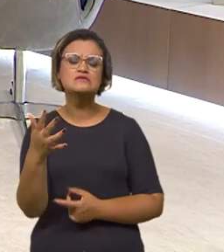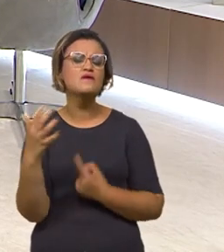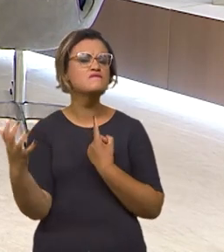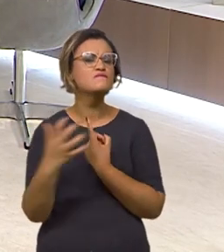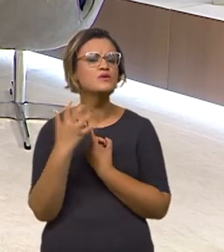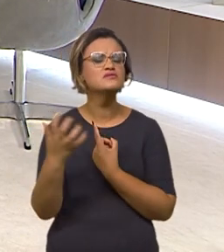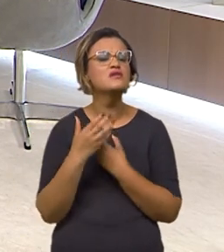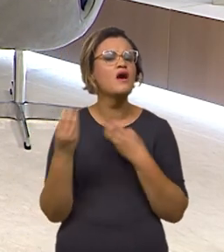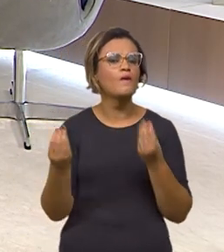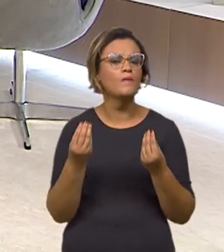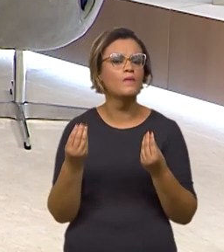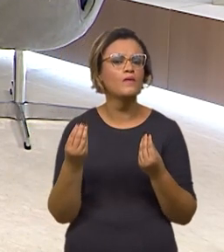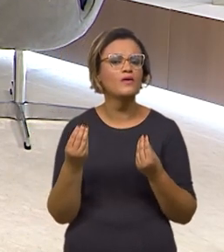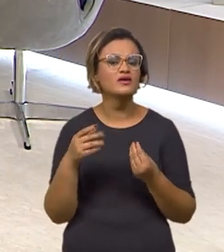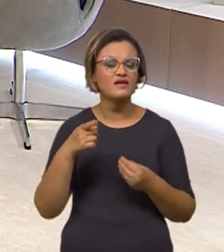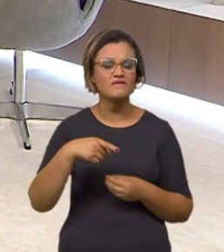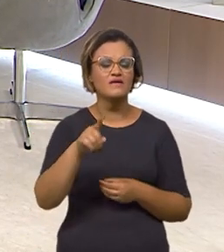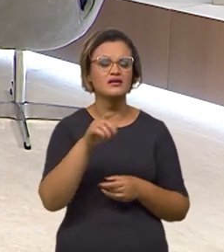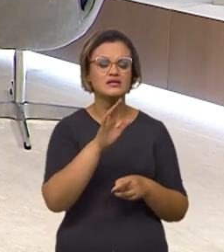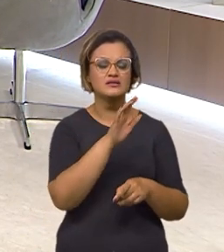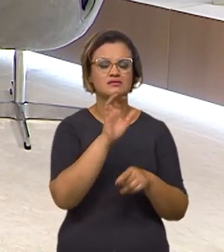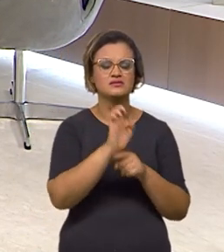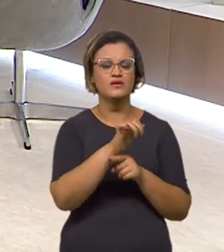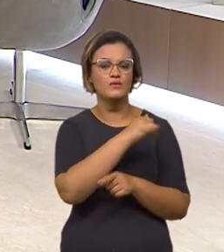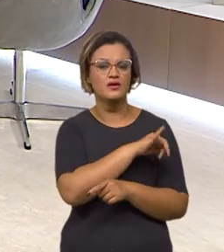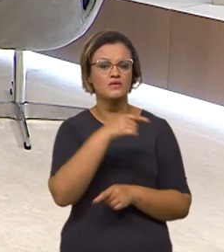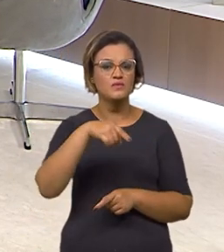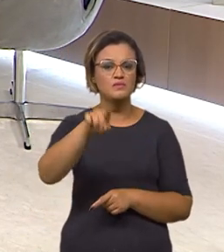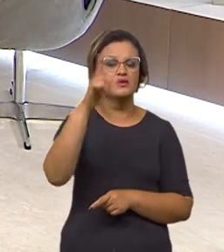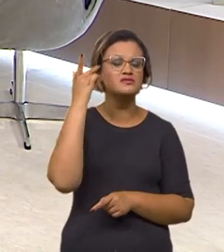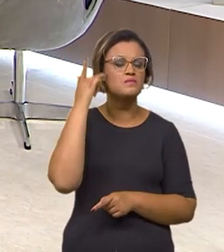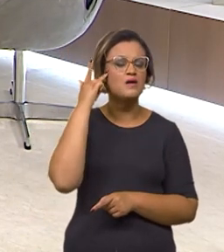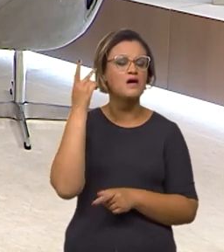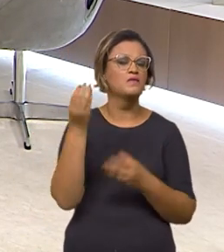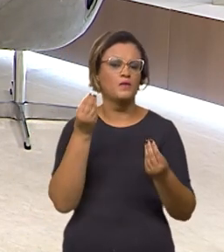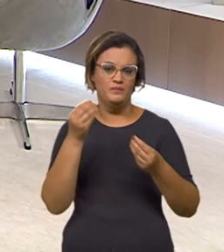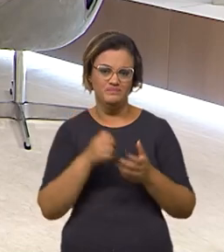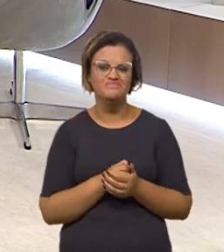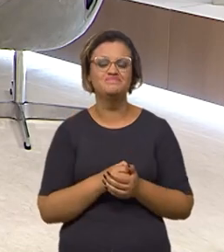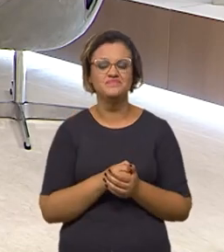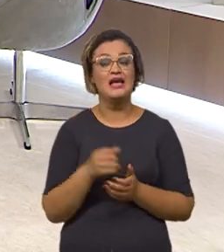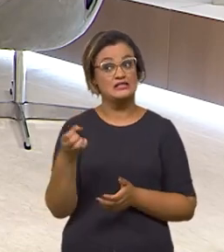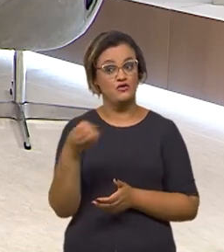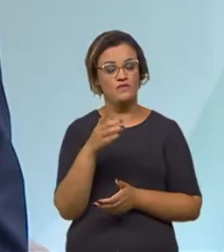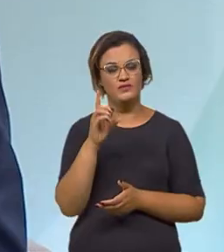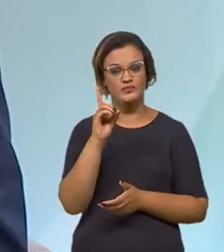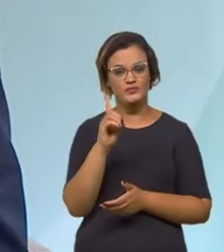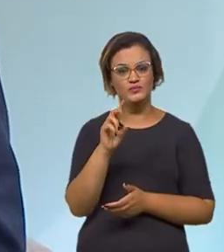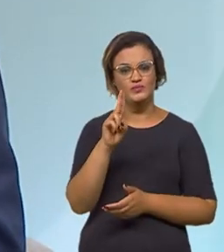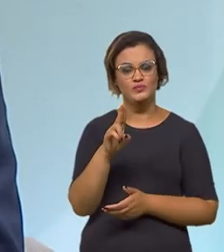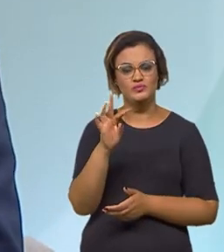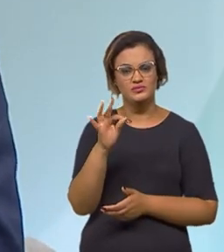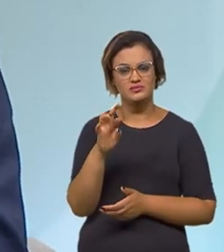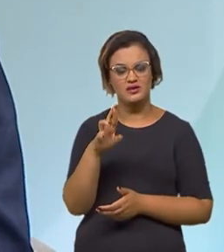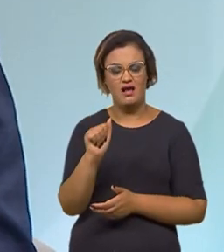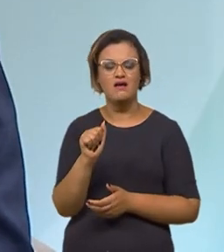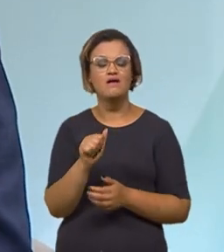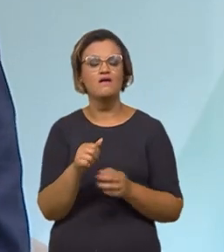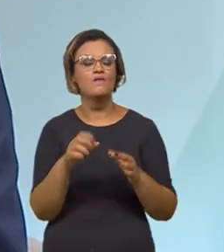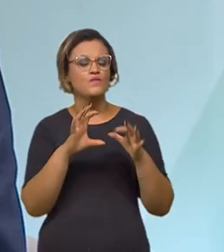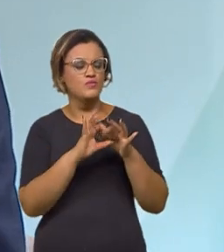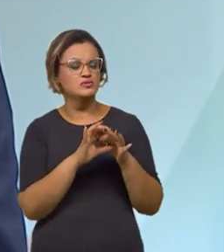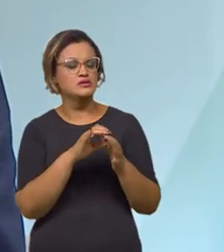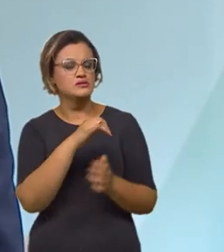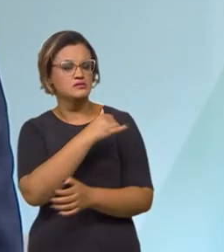faz ali o caminho Rio de Janeiro, São Paulo e vice-versa. Perfeito. Então, a nova Dutra conecta, então, o Rio de Janeiro a São Paulo. Nós colocamos também, nesse